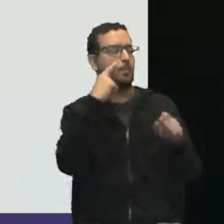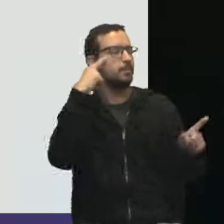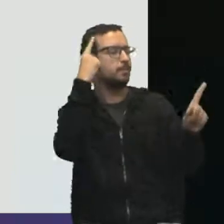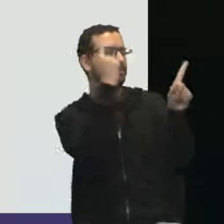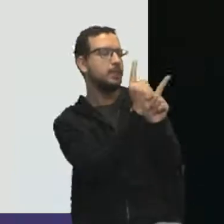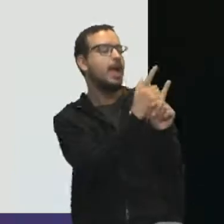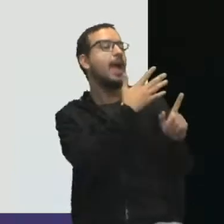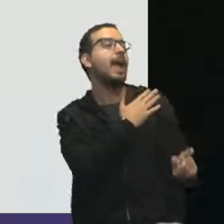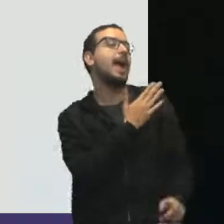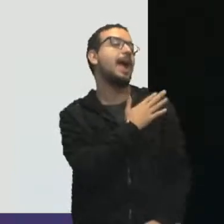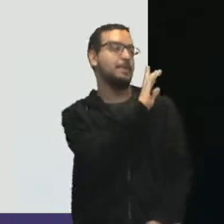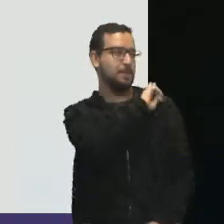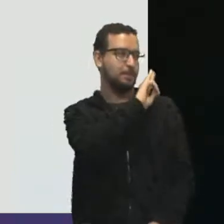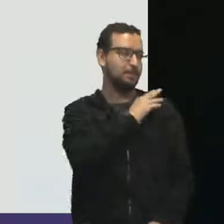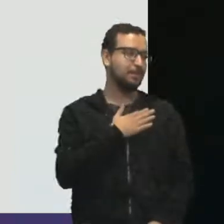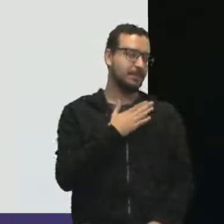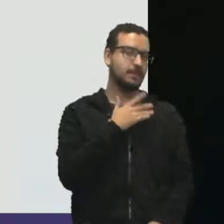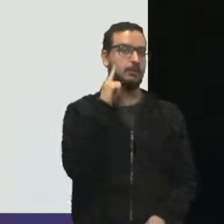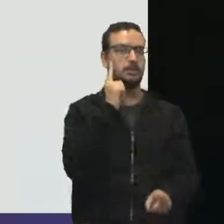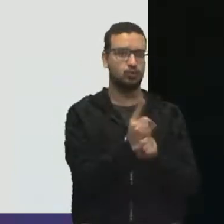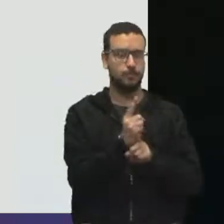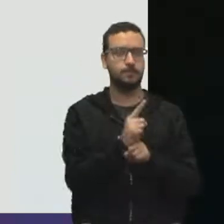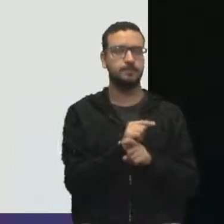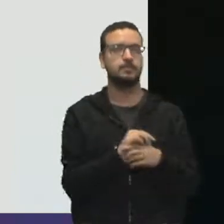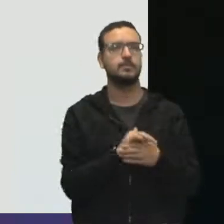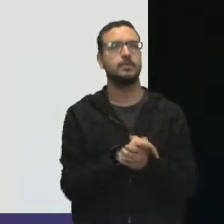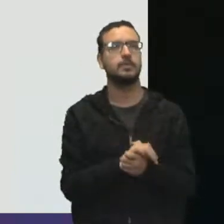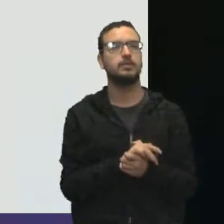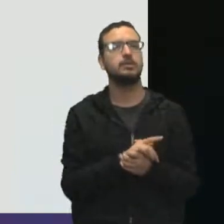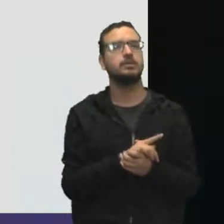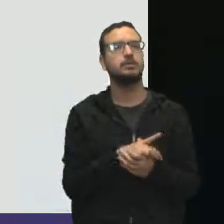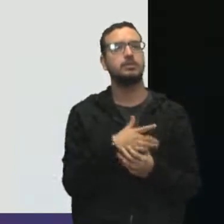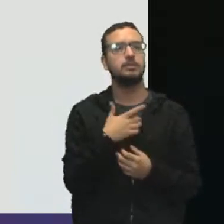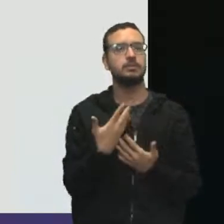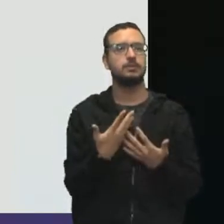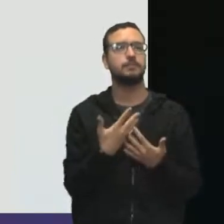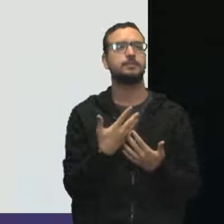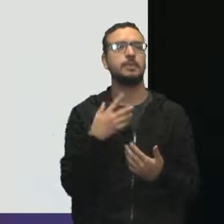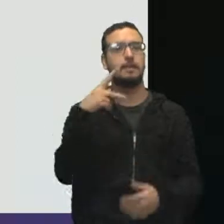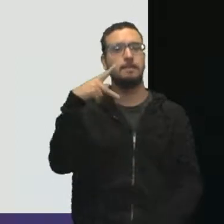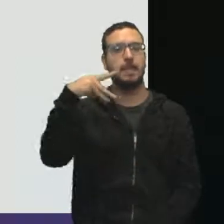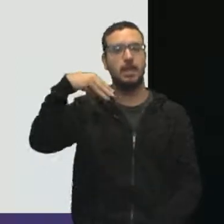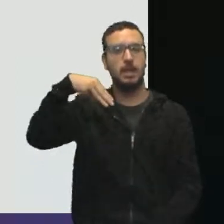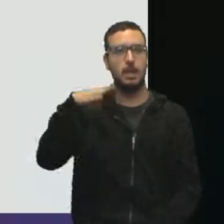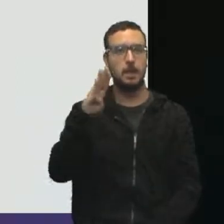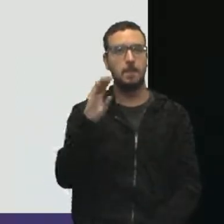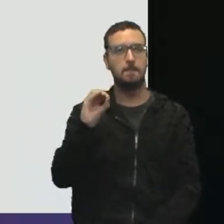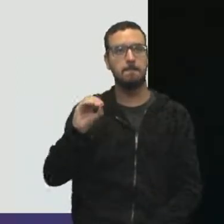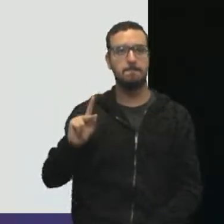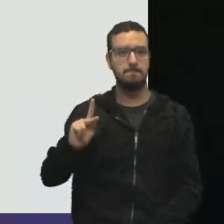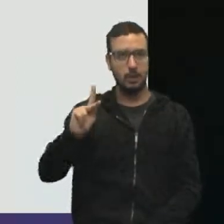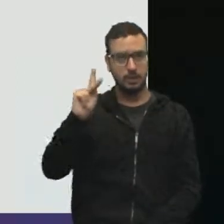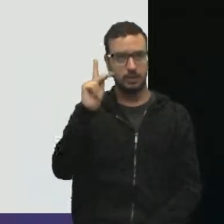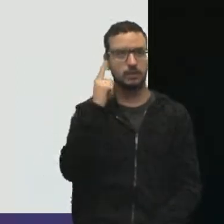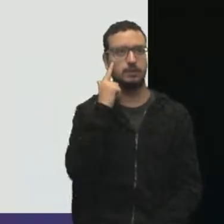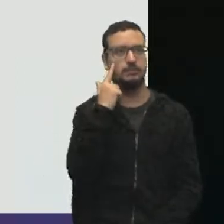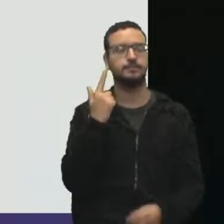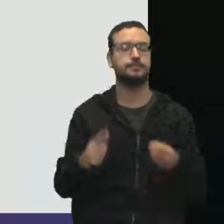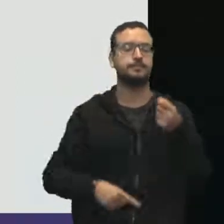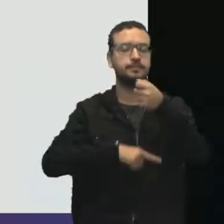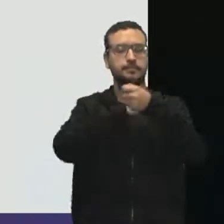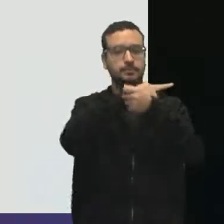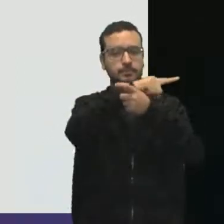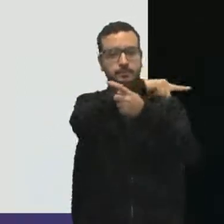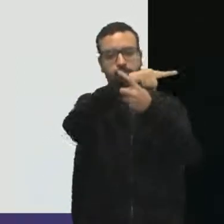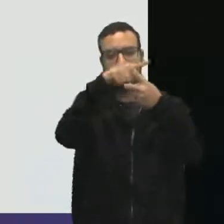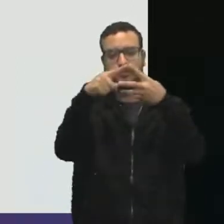projeto e saber qual é o papel de cada uma nele. Segundo o nosso guia PMBOK, gerenciamento de recursos humanos é